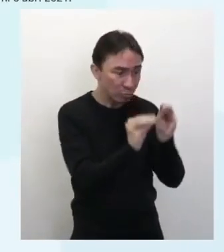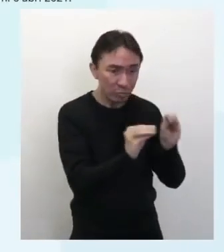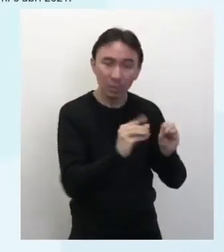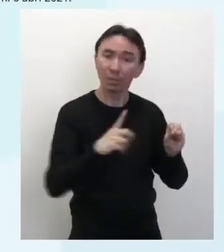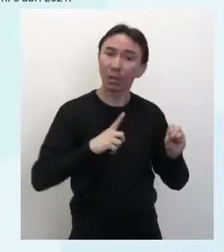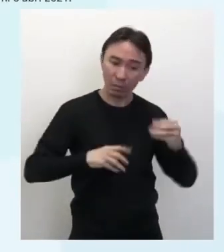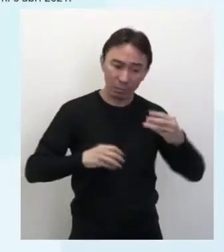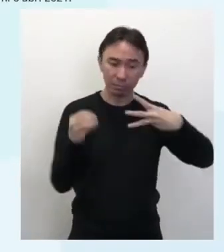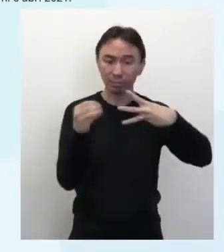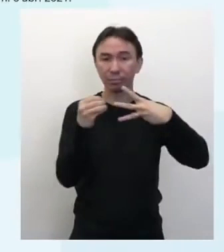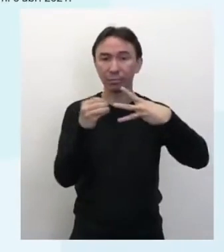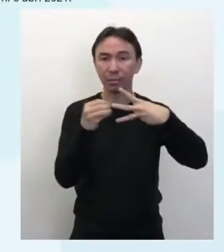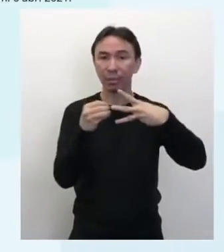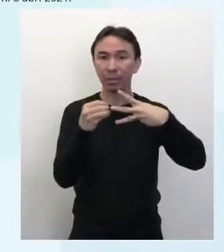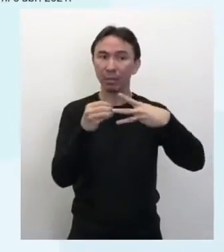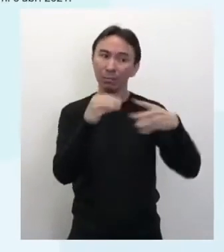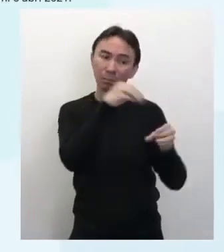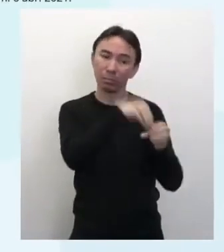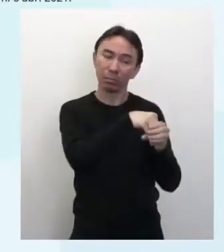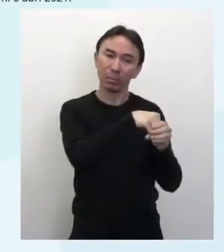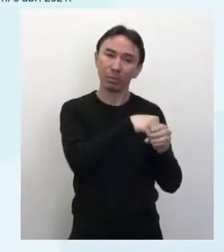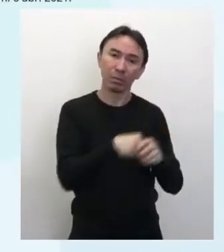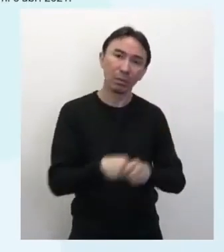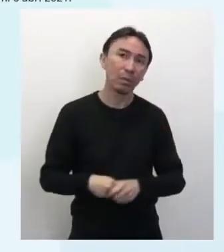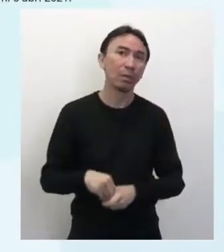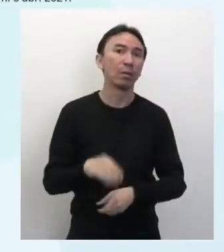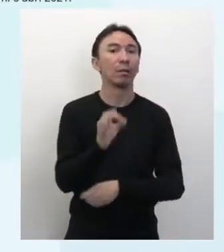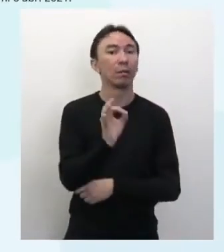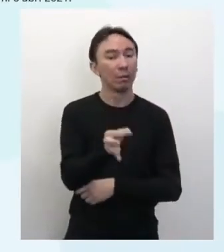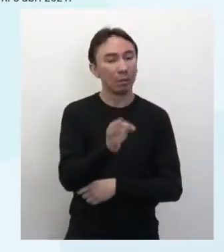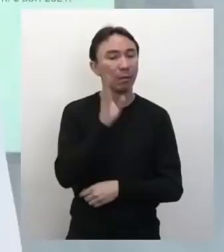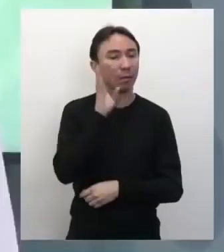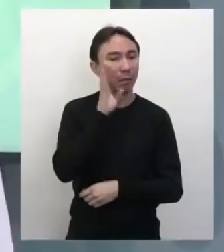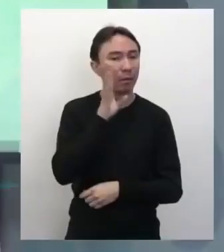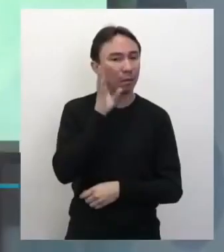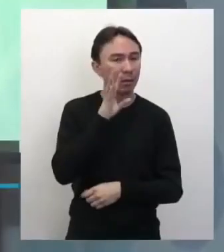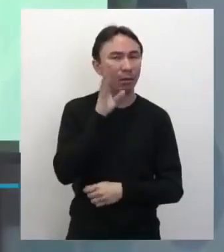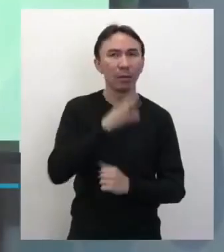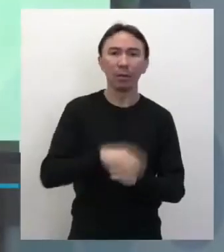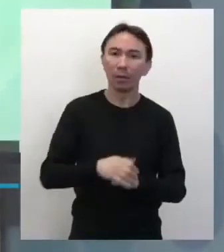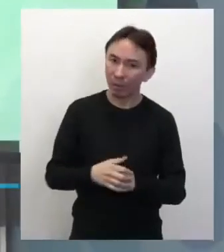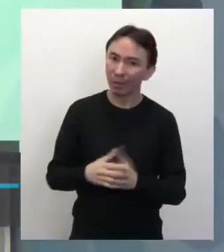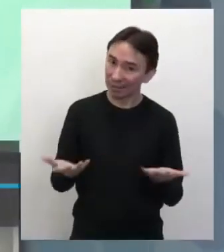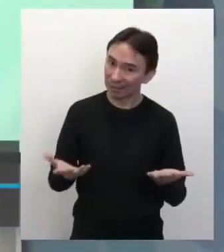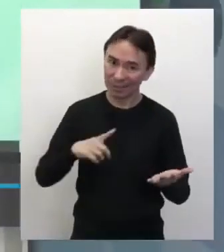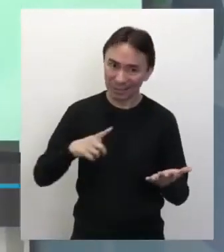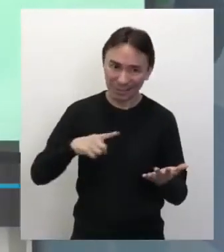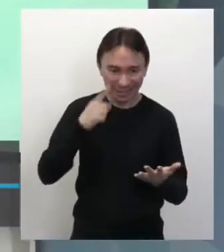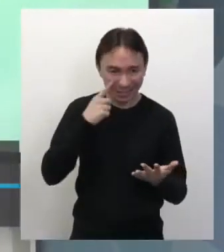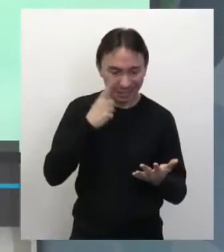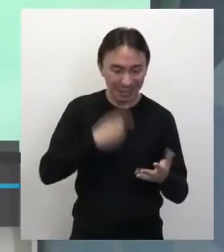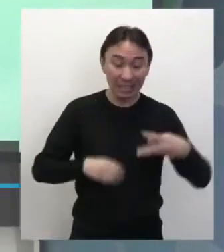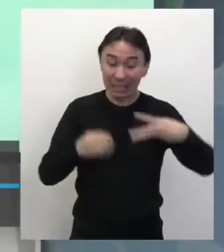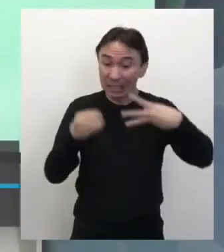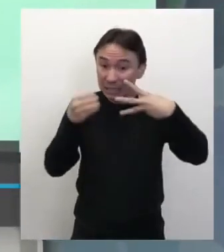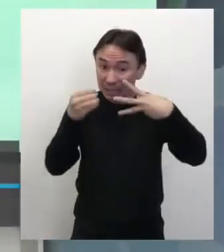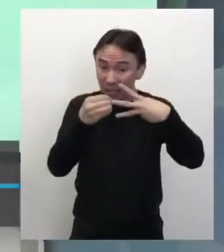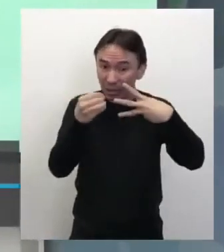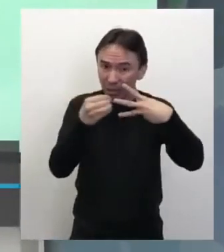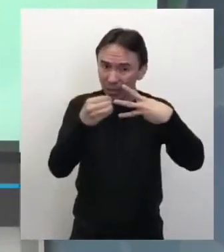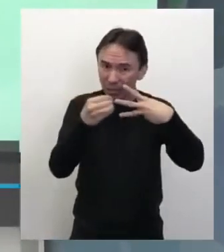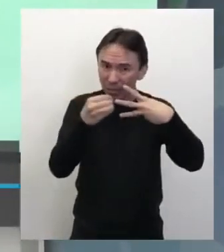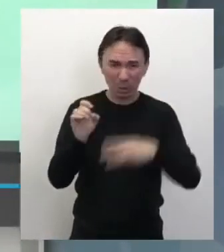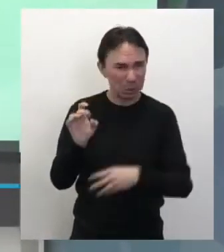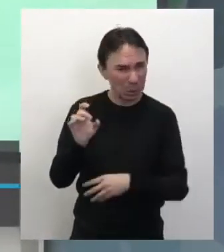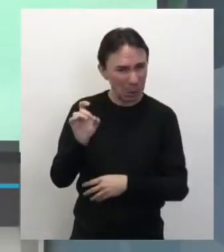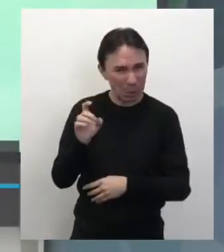formadas por célula. Opa, que legal! Então, né, continua a ideia de célula, só que agora começa a se perceber que a célula não era só